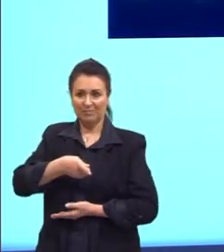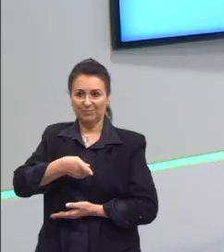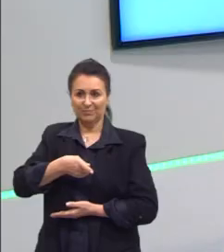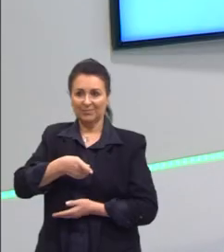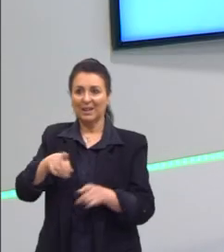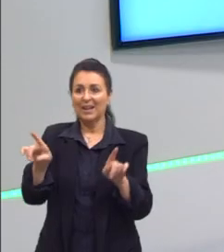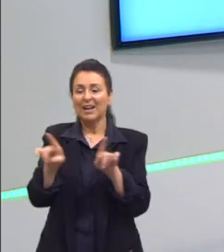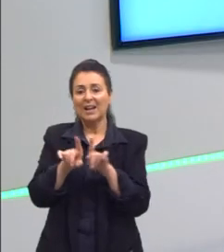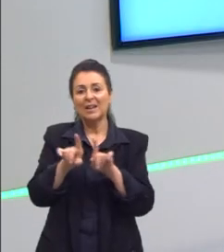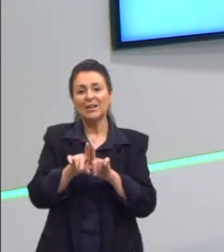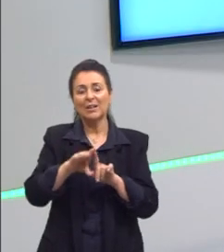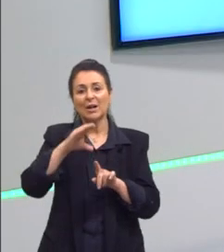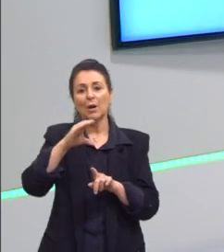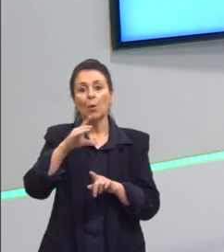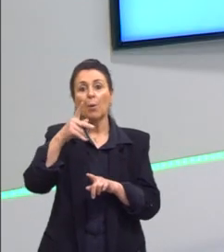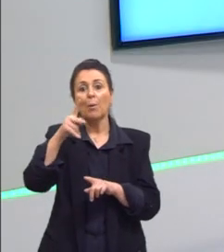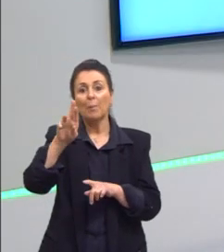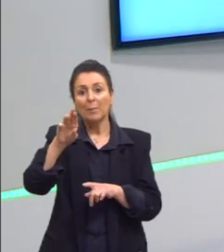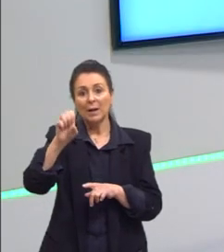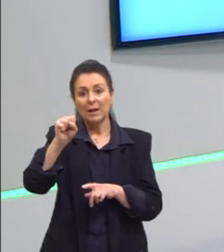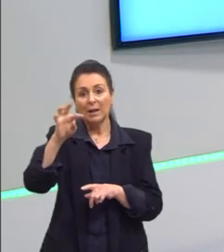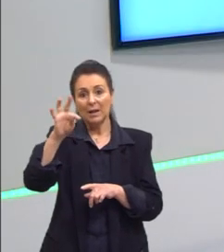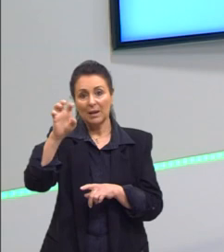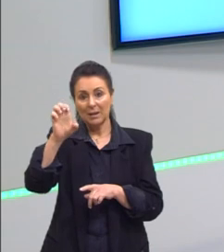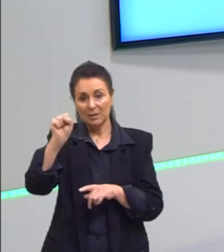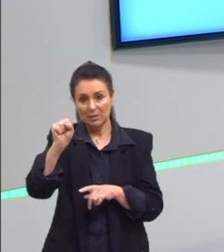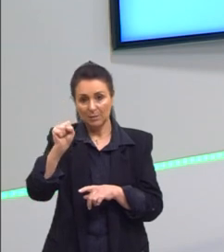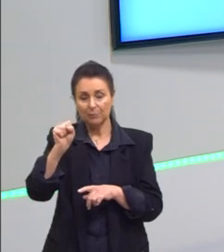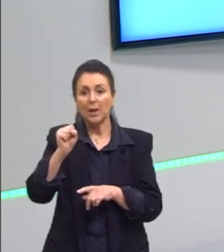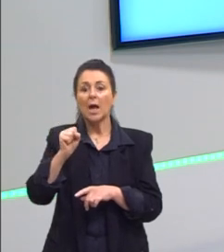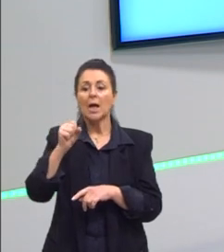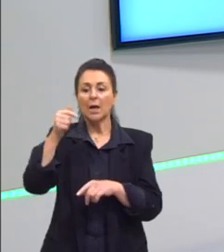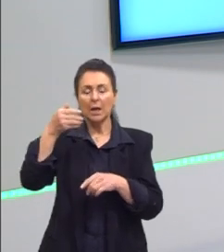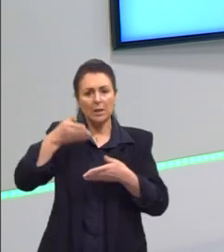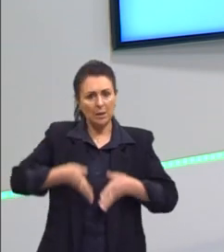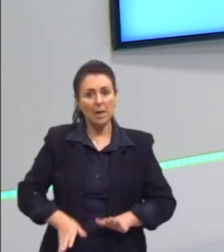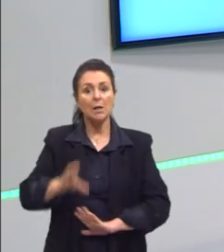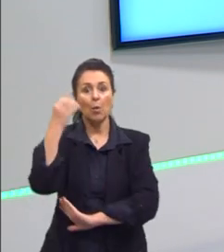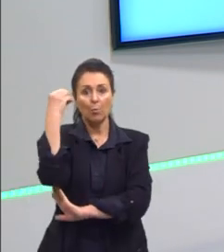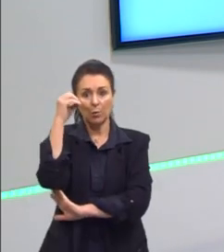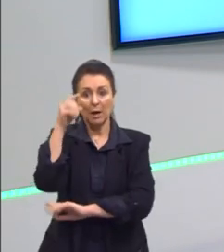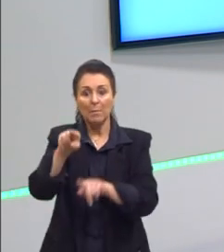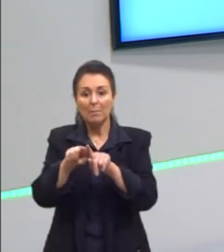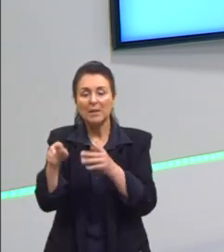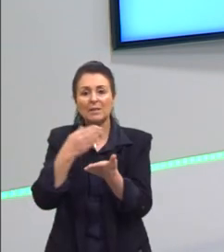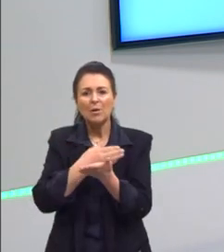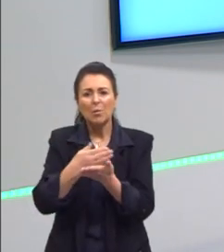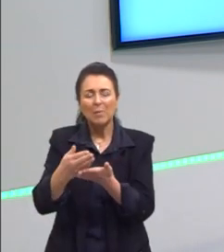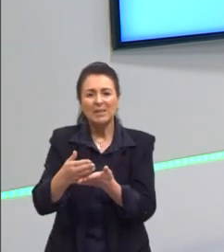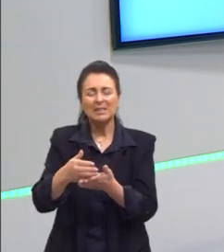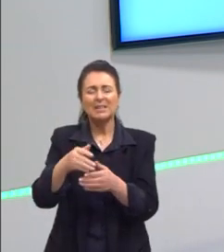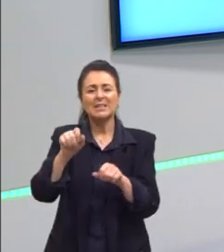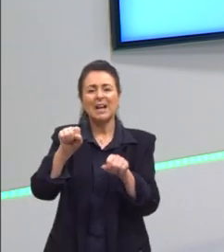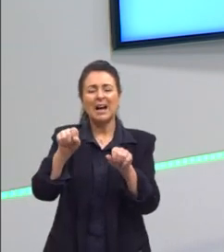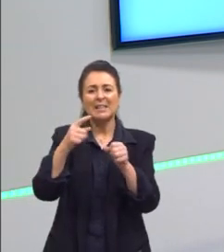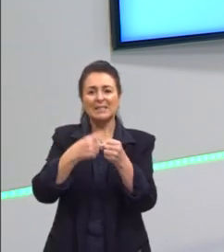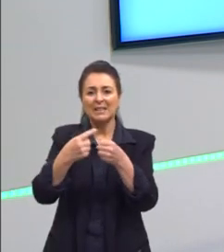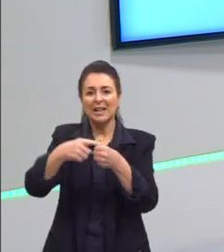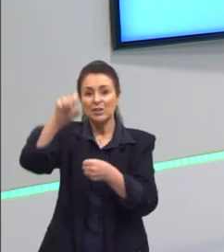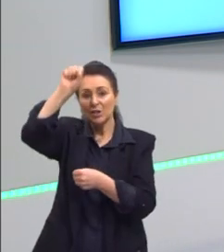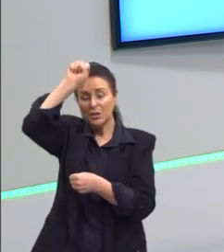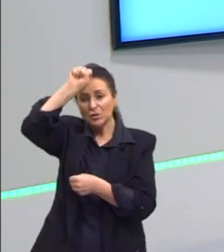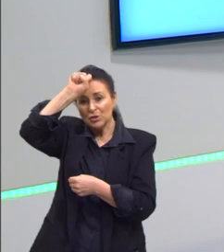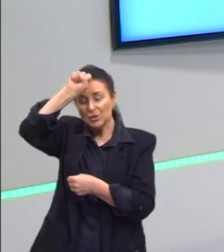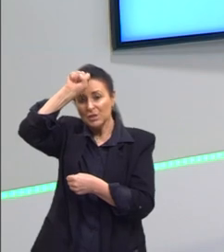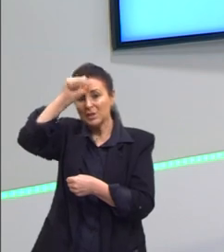o Prestes era gaúcho, nasceu em Porto Alegre, mas a coluna Prestes parte de Santo Ângelo. E lá na cidade